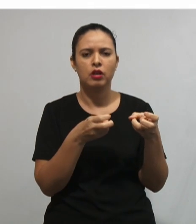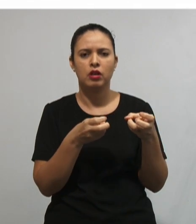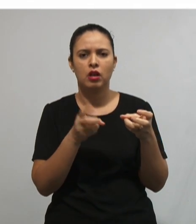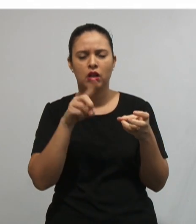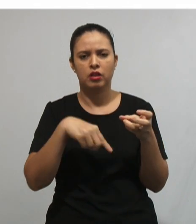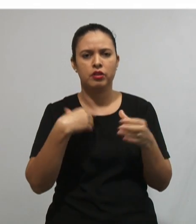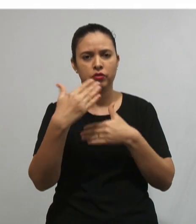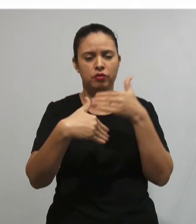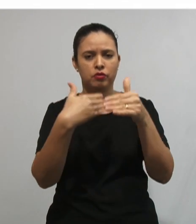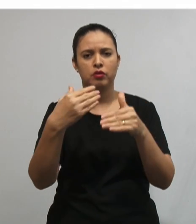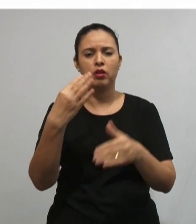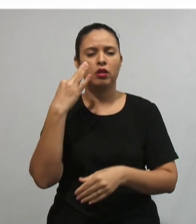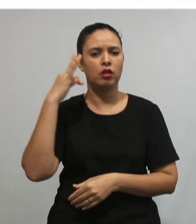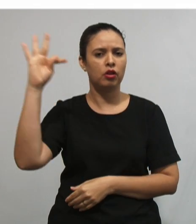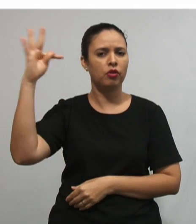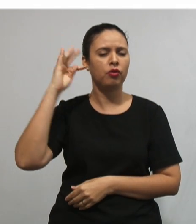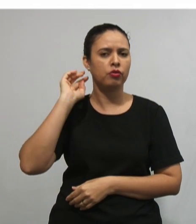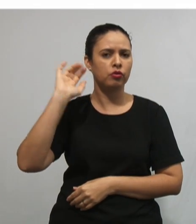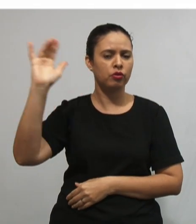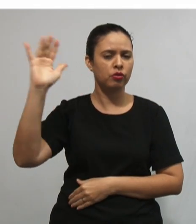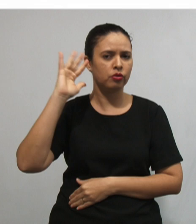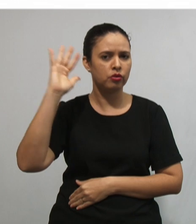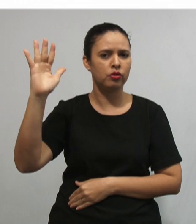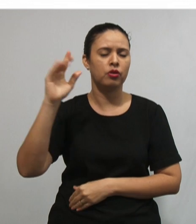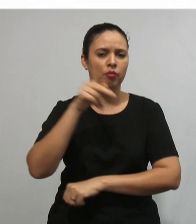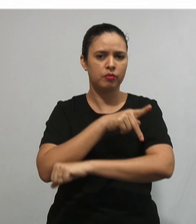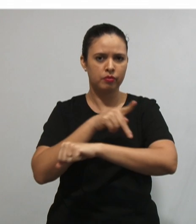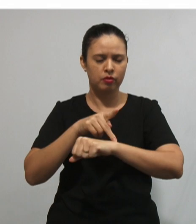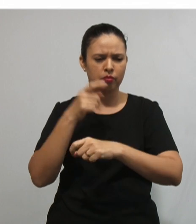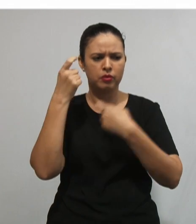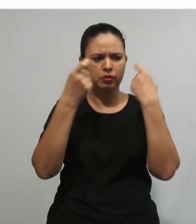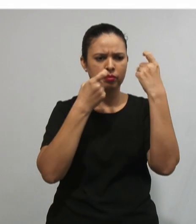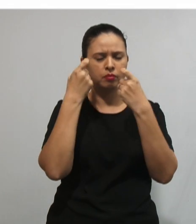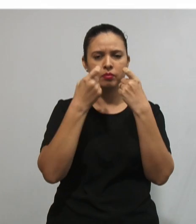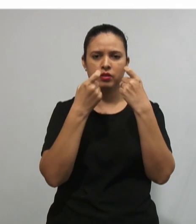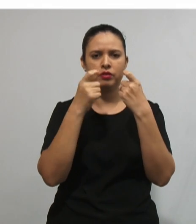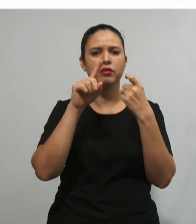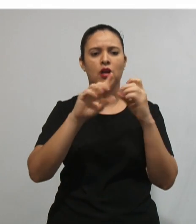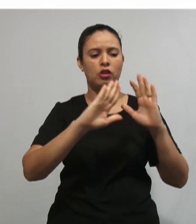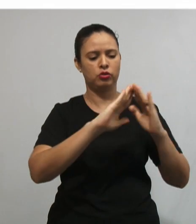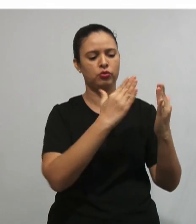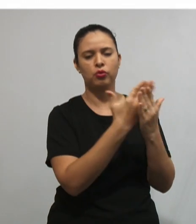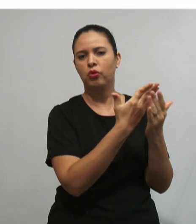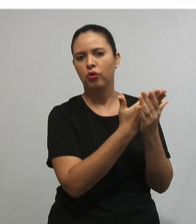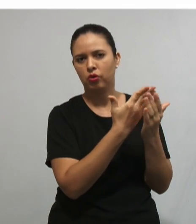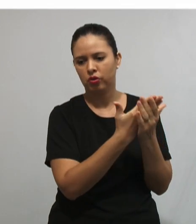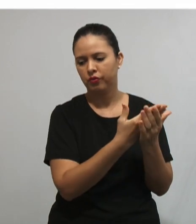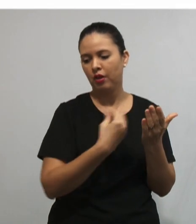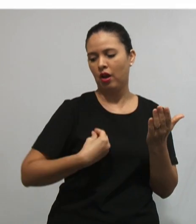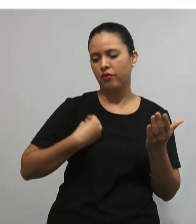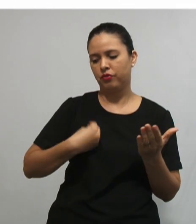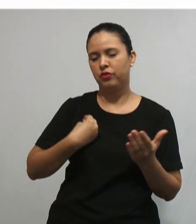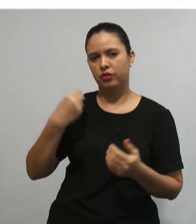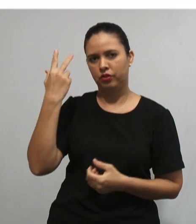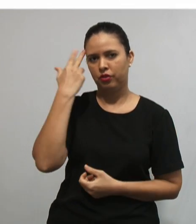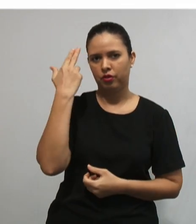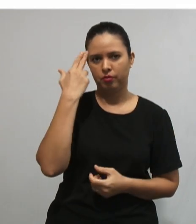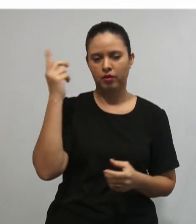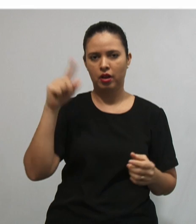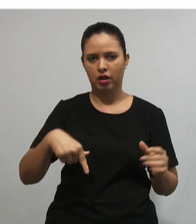desenvolver uma teoria pedagógica Preocupada em ligar a escola e a vida cotidiana Por meio do contato,